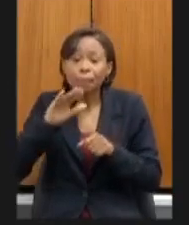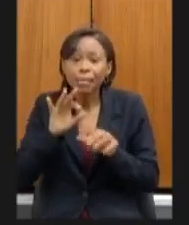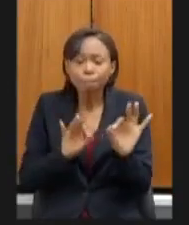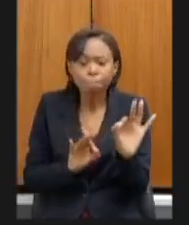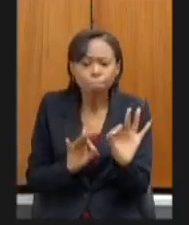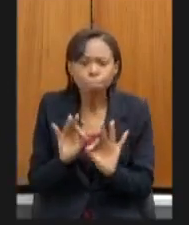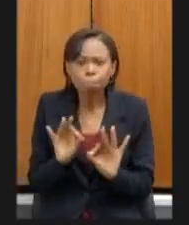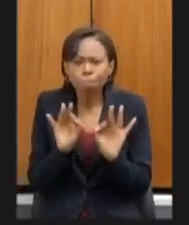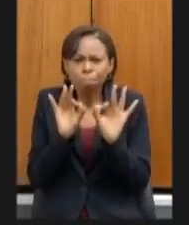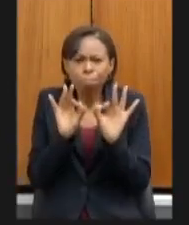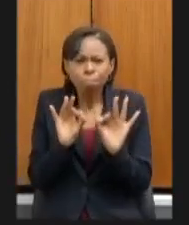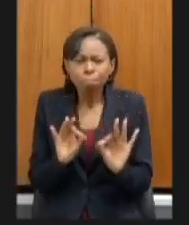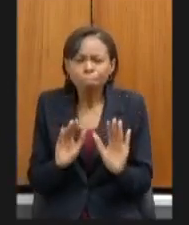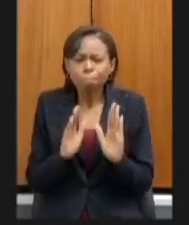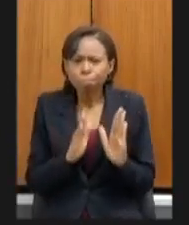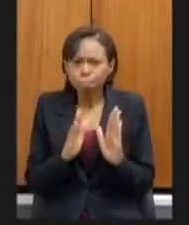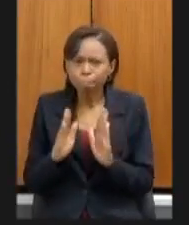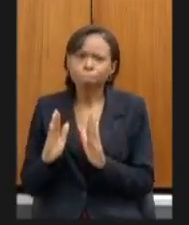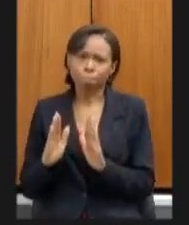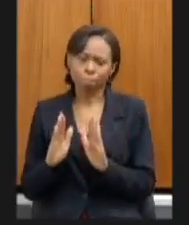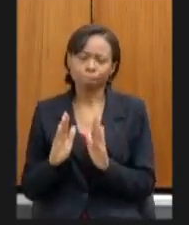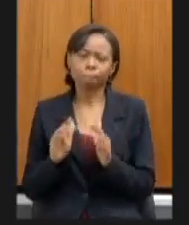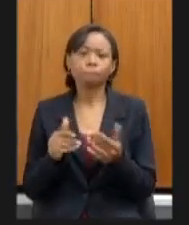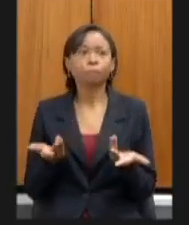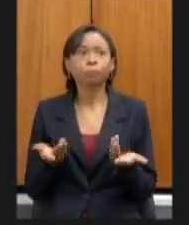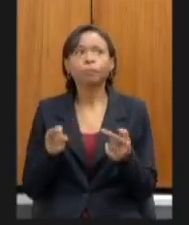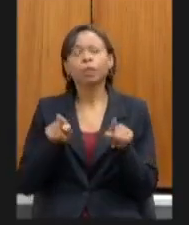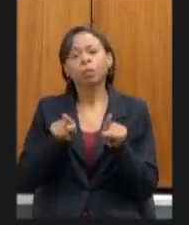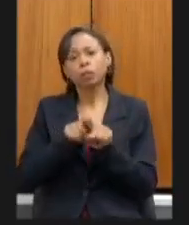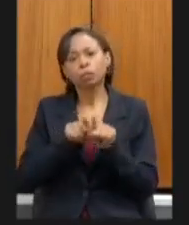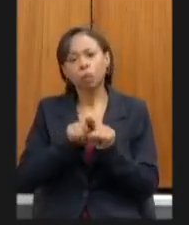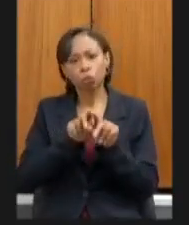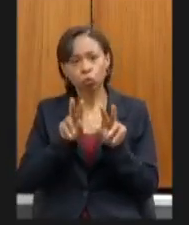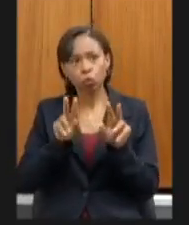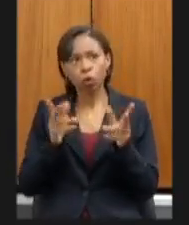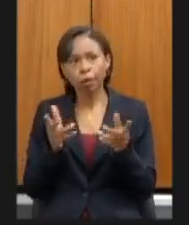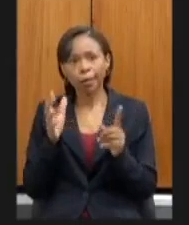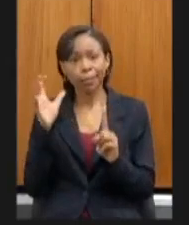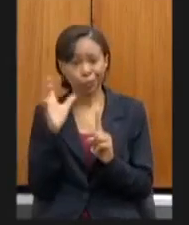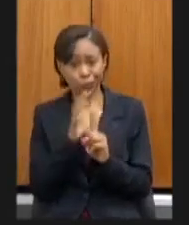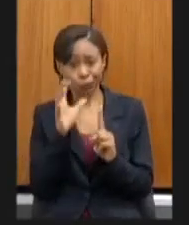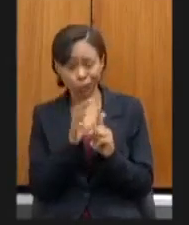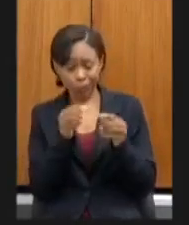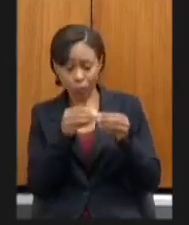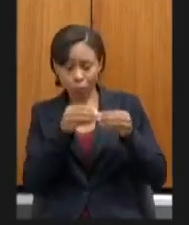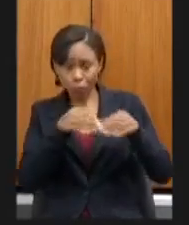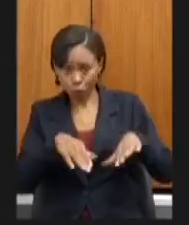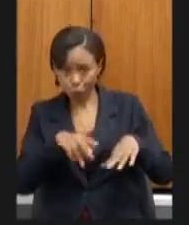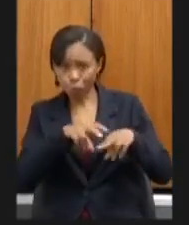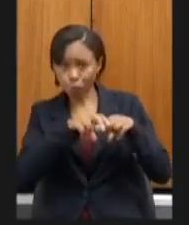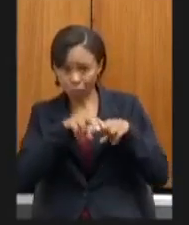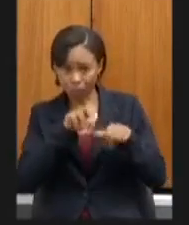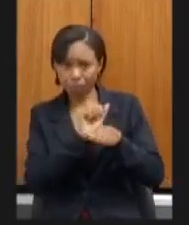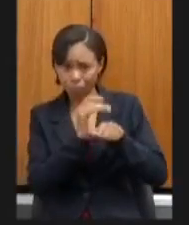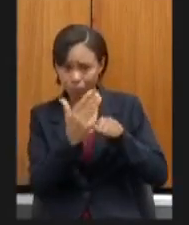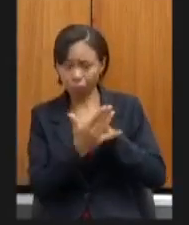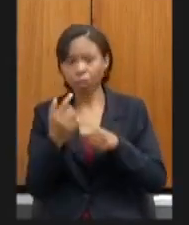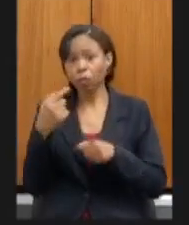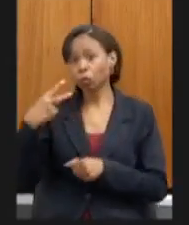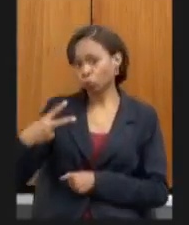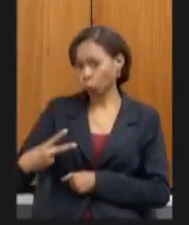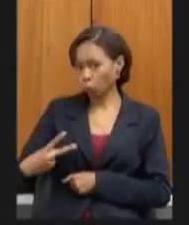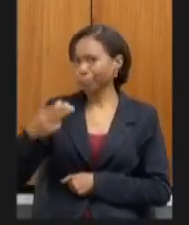queria registrar em relação aos reflexos da pandemia tem duas preocupações